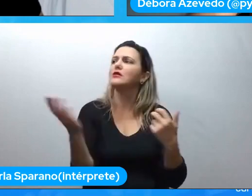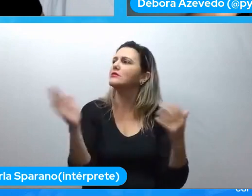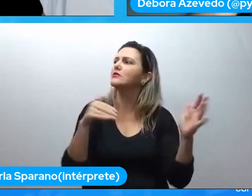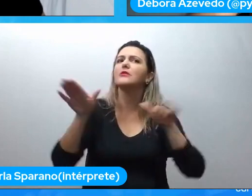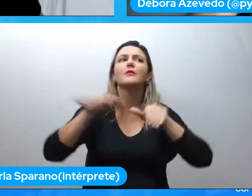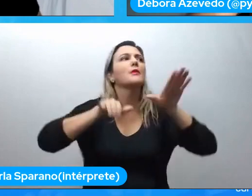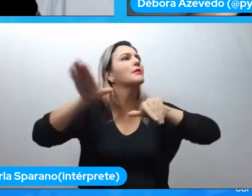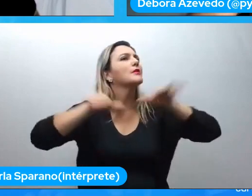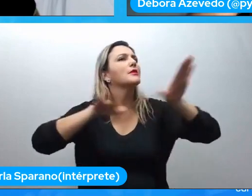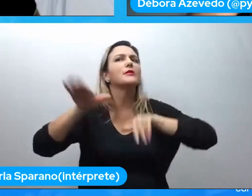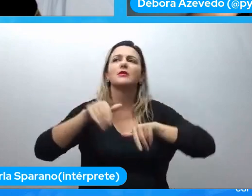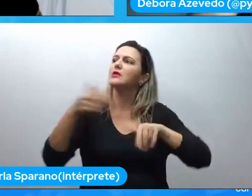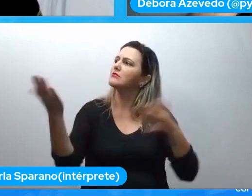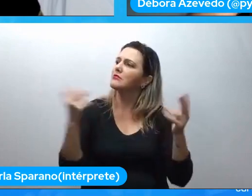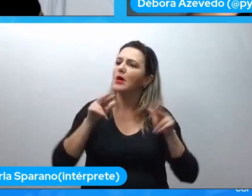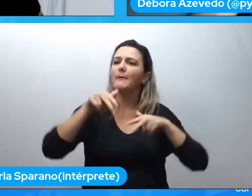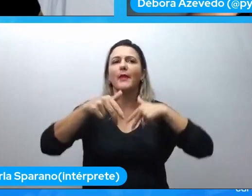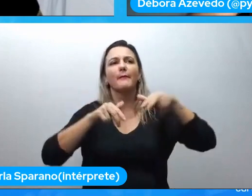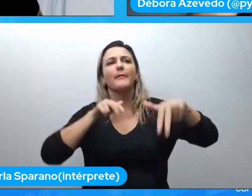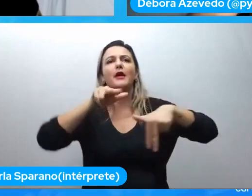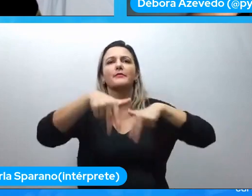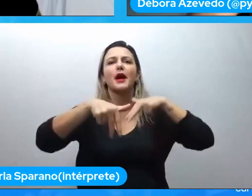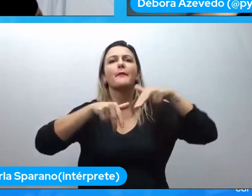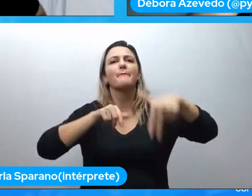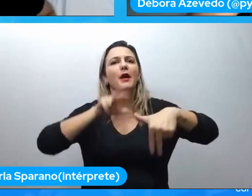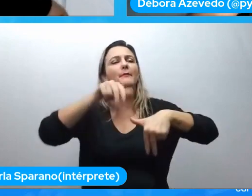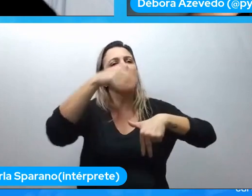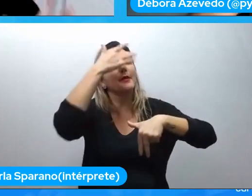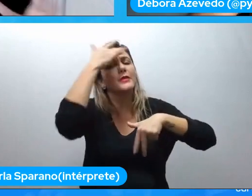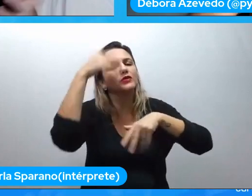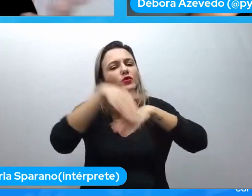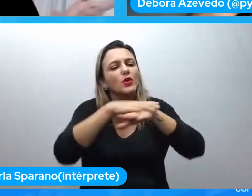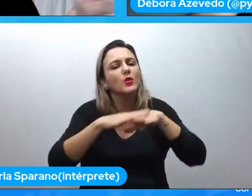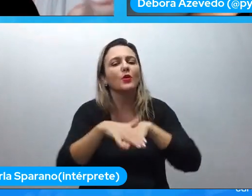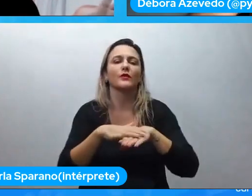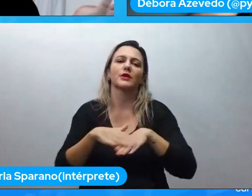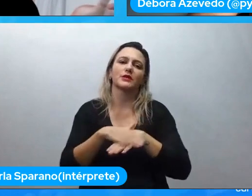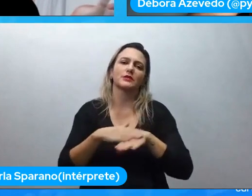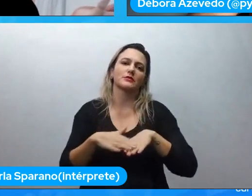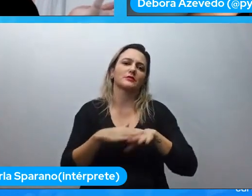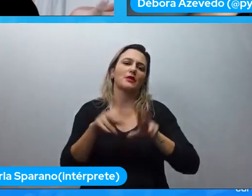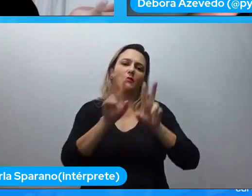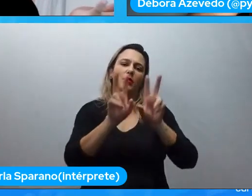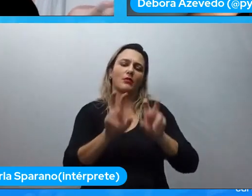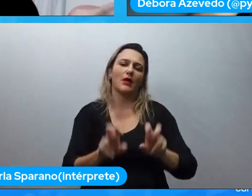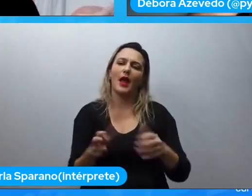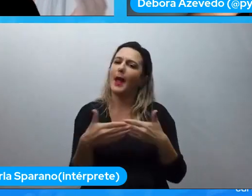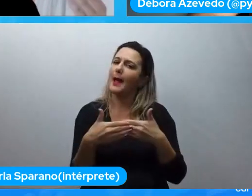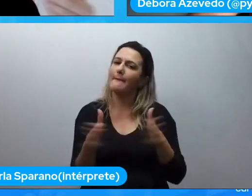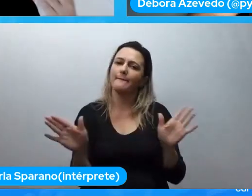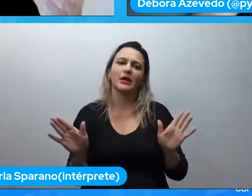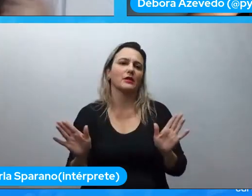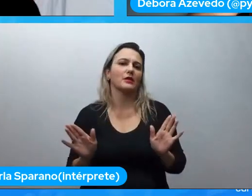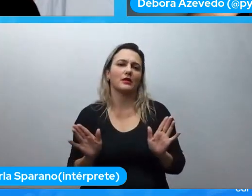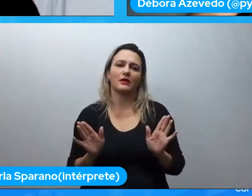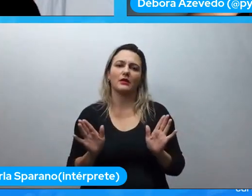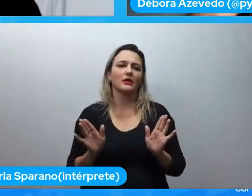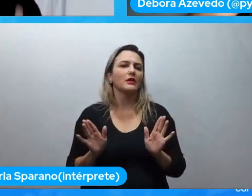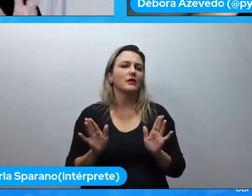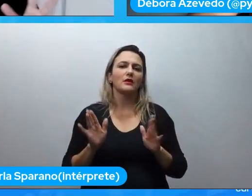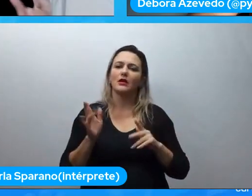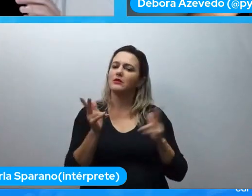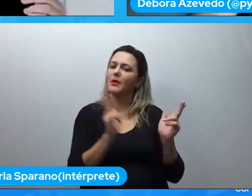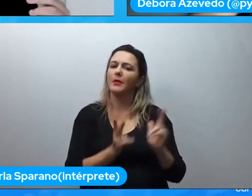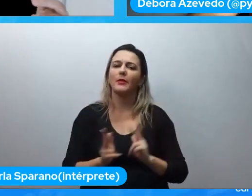é tá dando lugar pra pessoas conversarem sobre coisas eu acho que abrir espaço é uma das formas de a gente se manter como